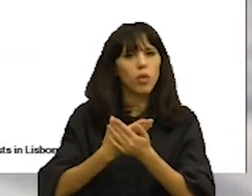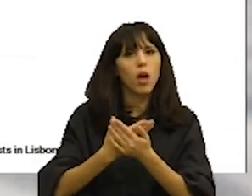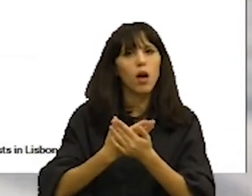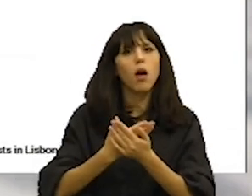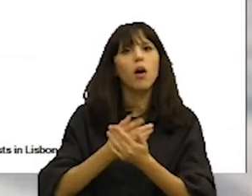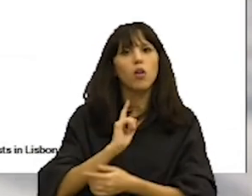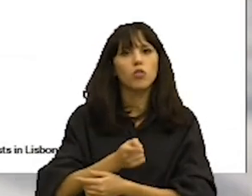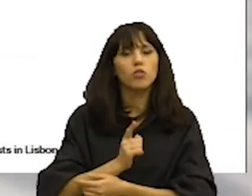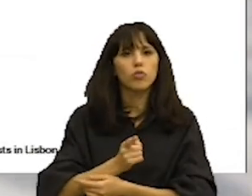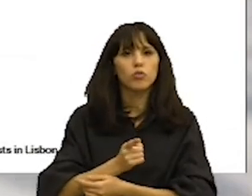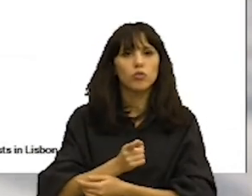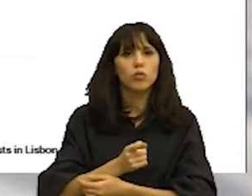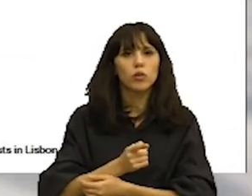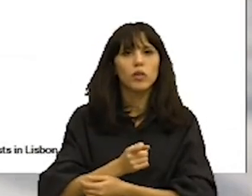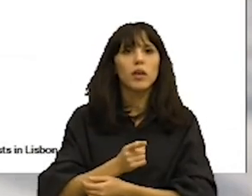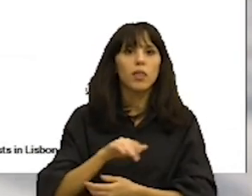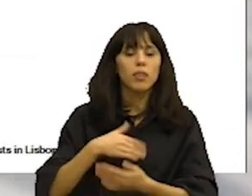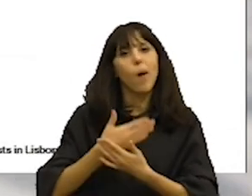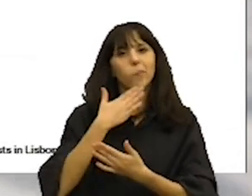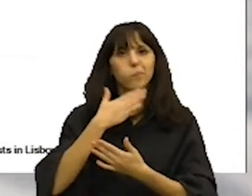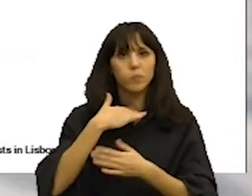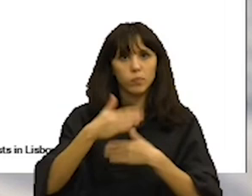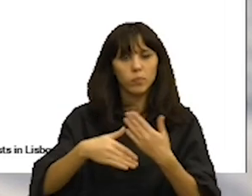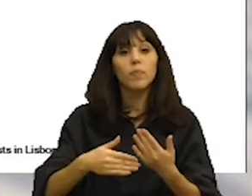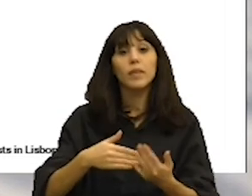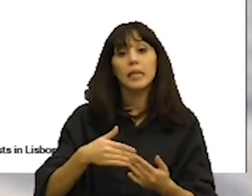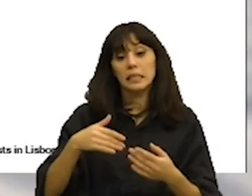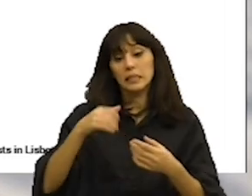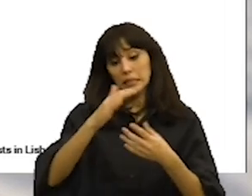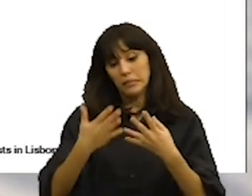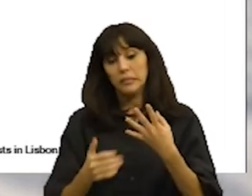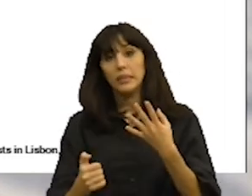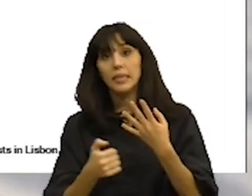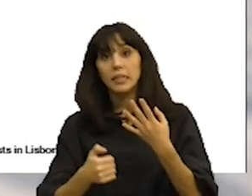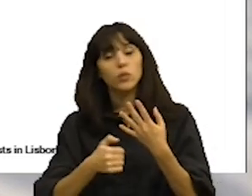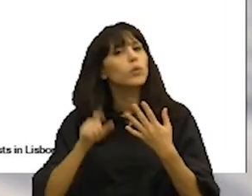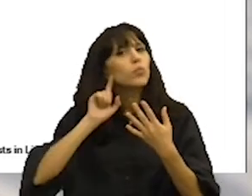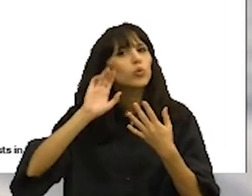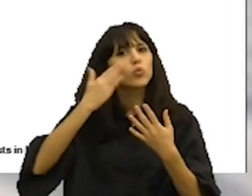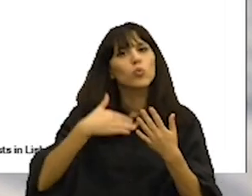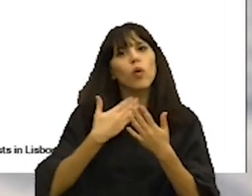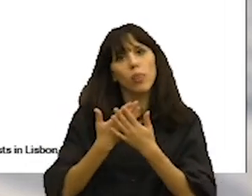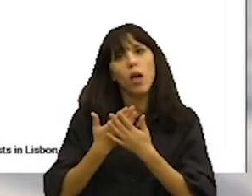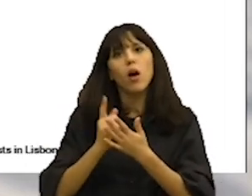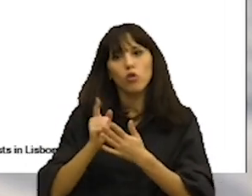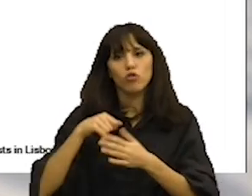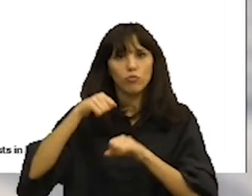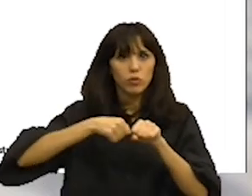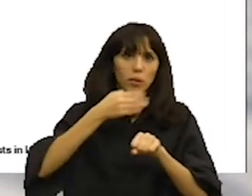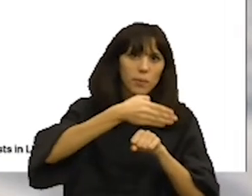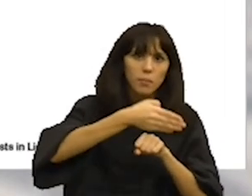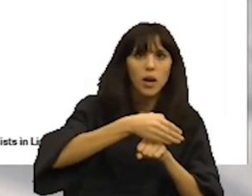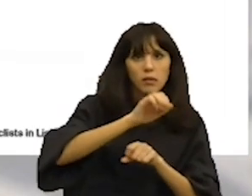de utilizar e a viabilidade de o fazer, o quinto fator mais importante que faz ou não adotar a utilização da